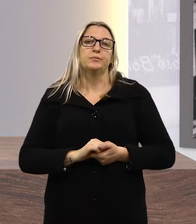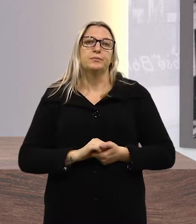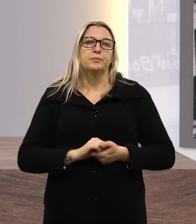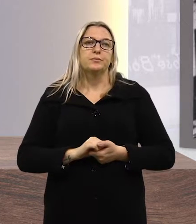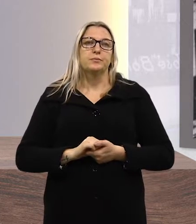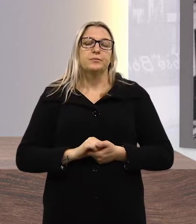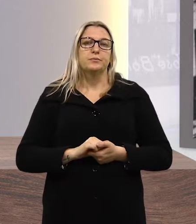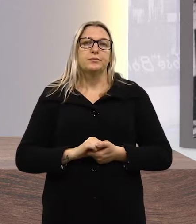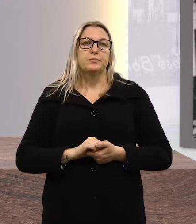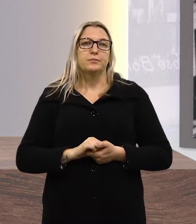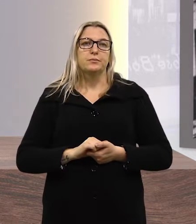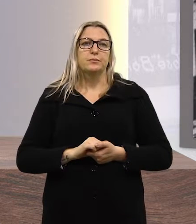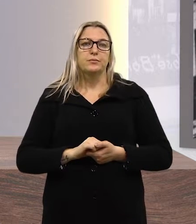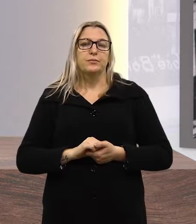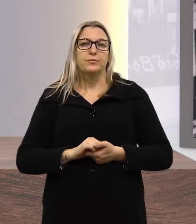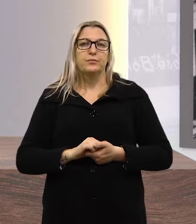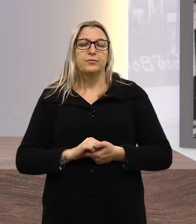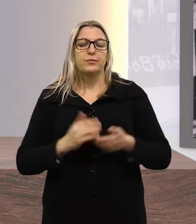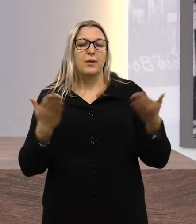planejado.